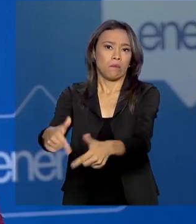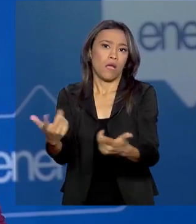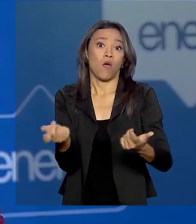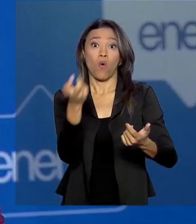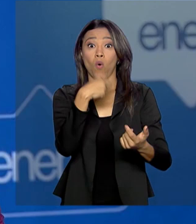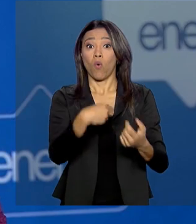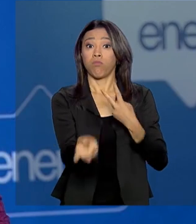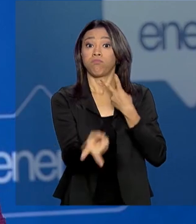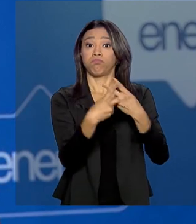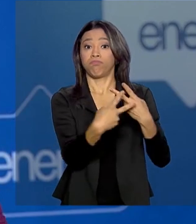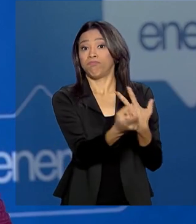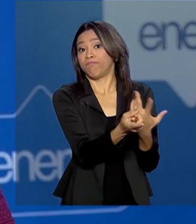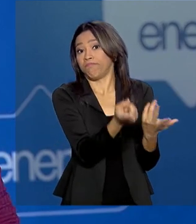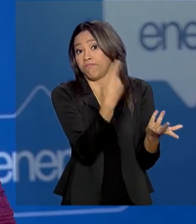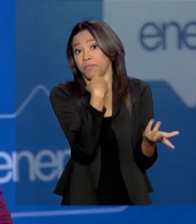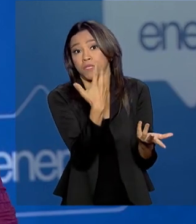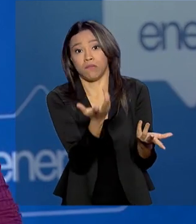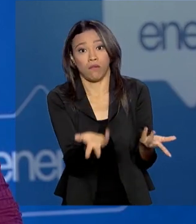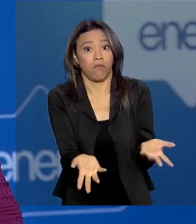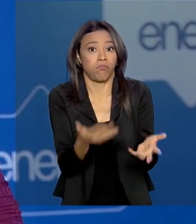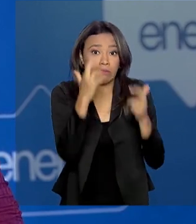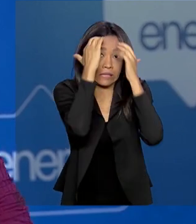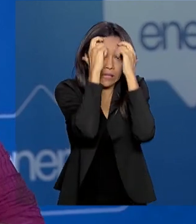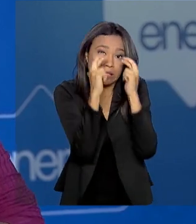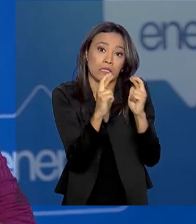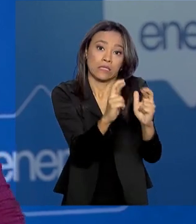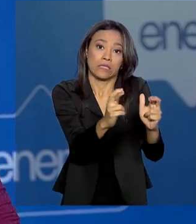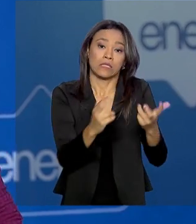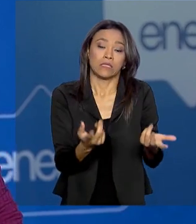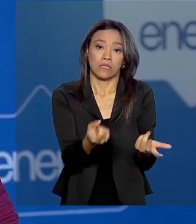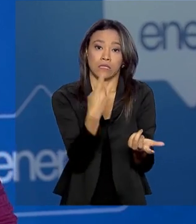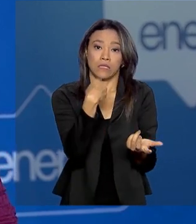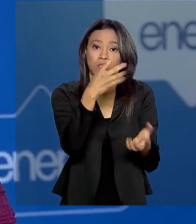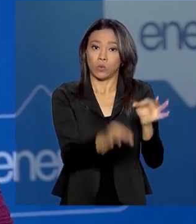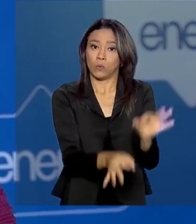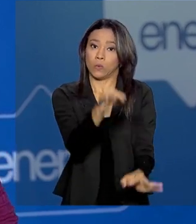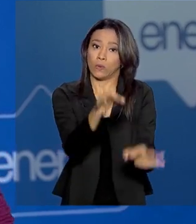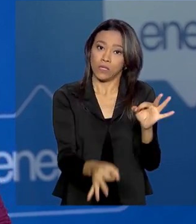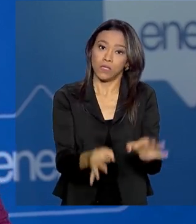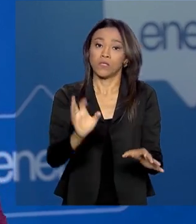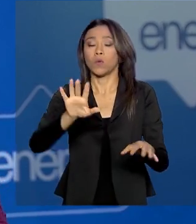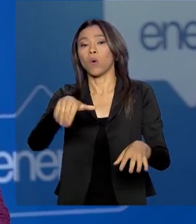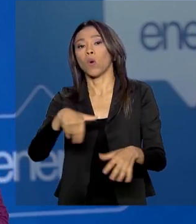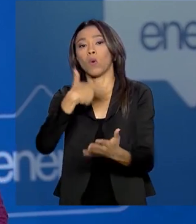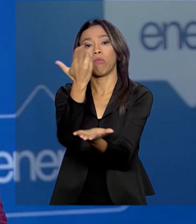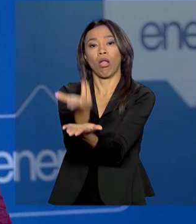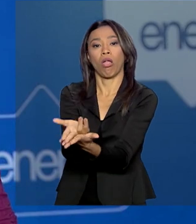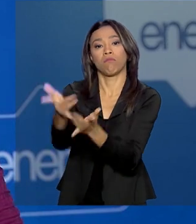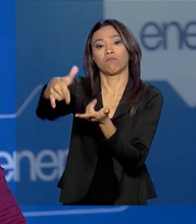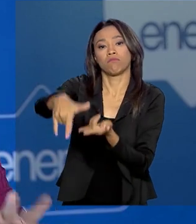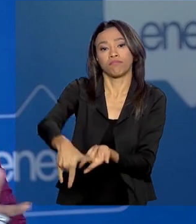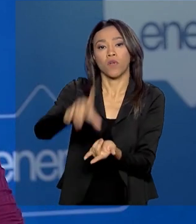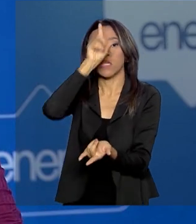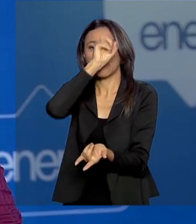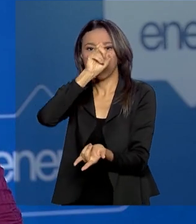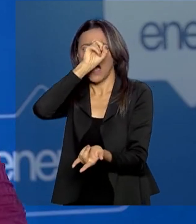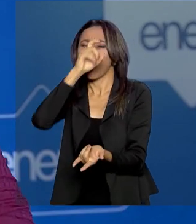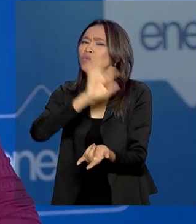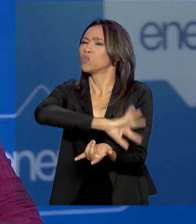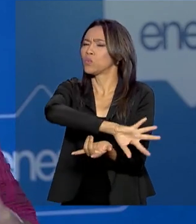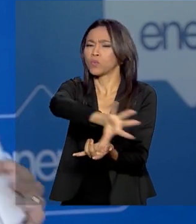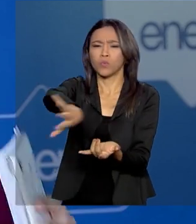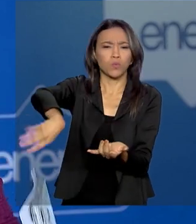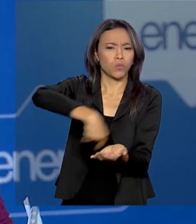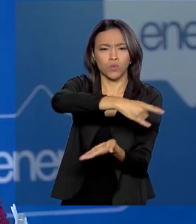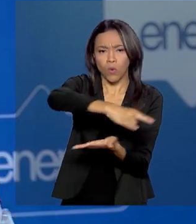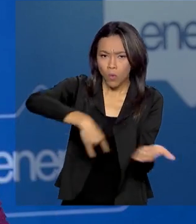atestado médico, caso você tenha tido uma emergência ou uma internação, enfim. Todos esses documentos servem,